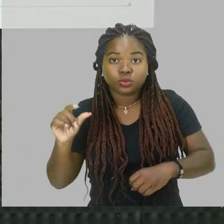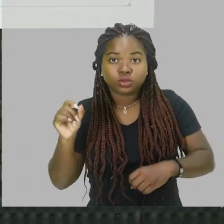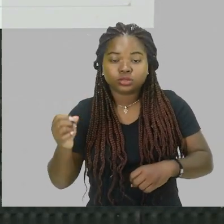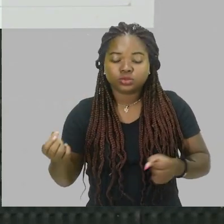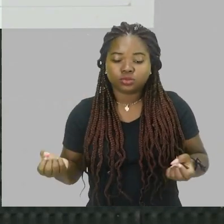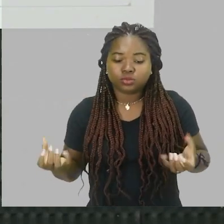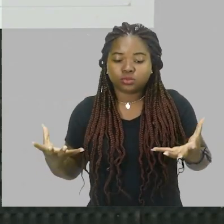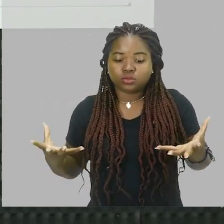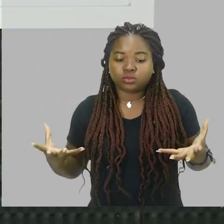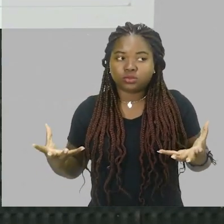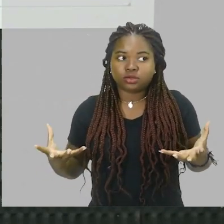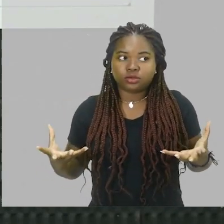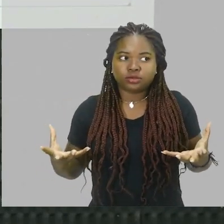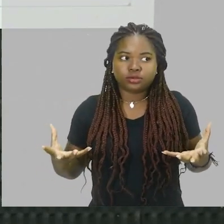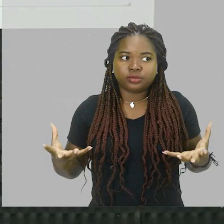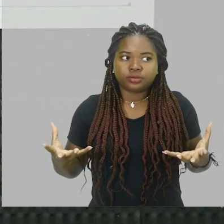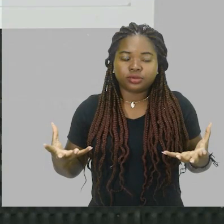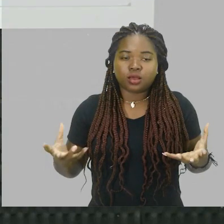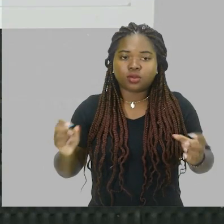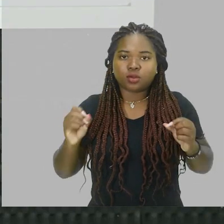quando eles se cruzam,